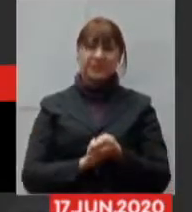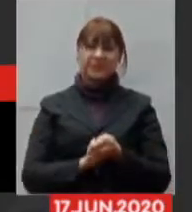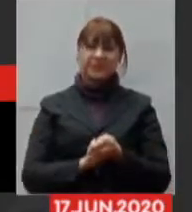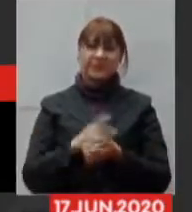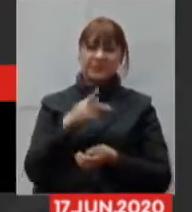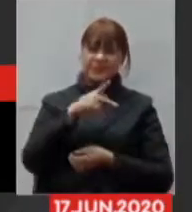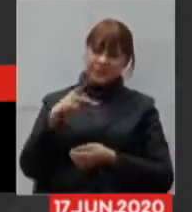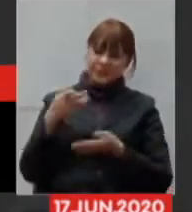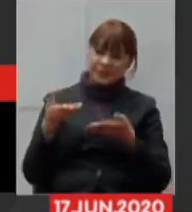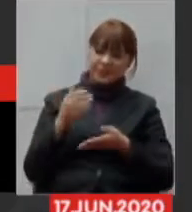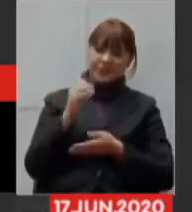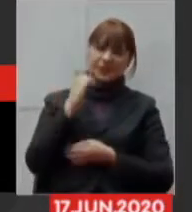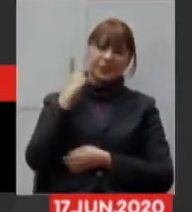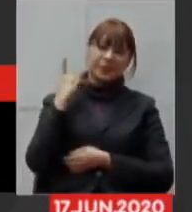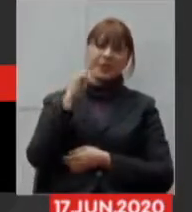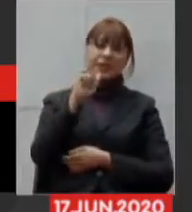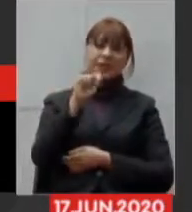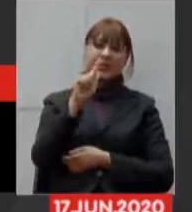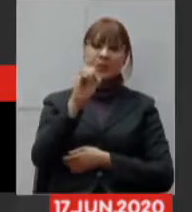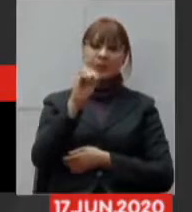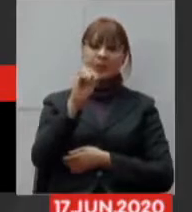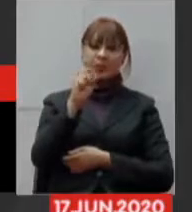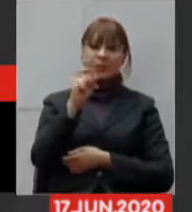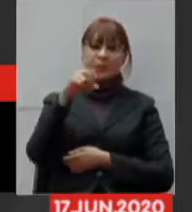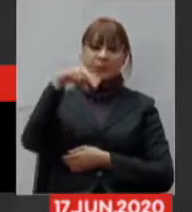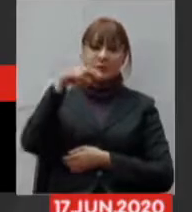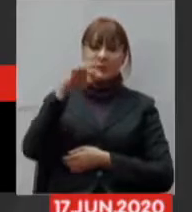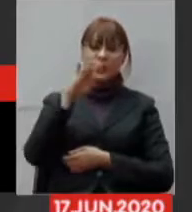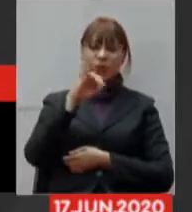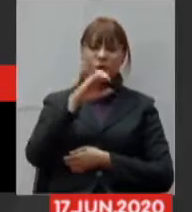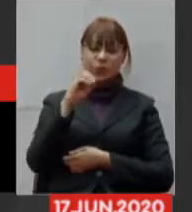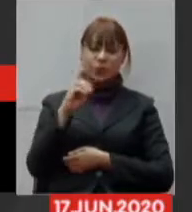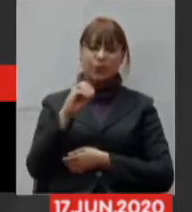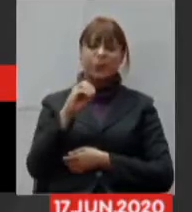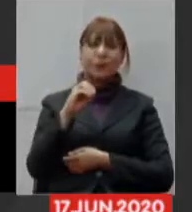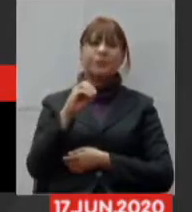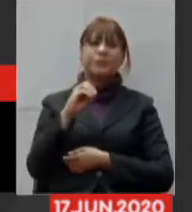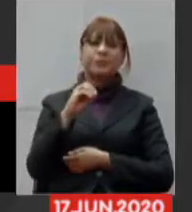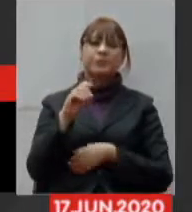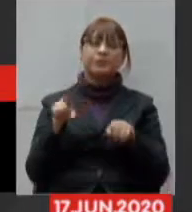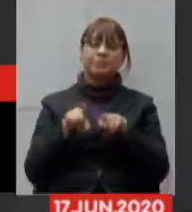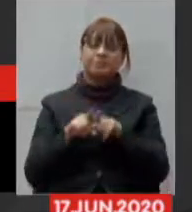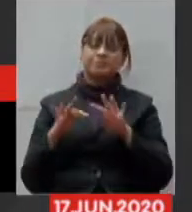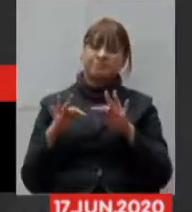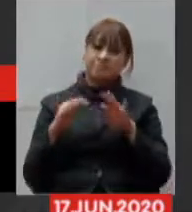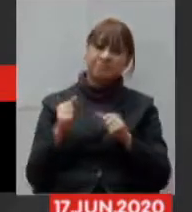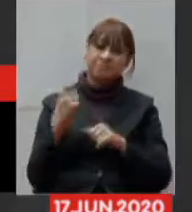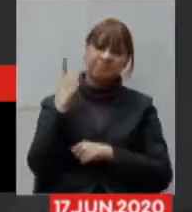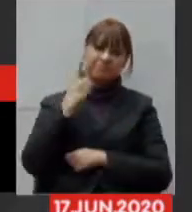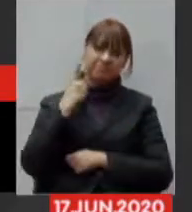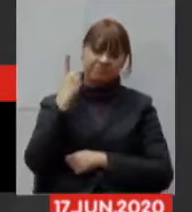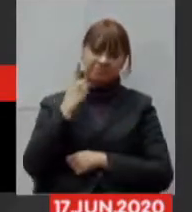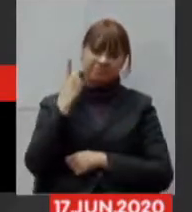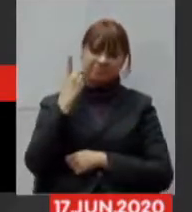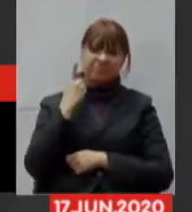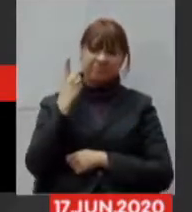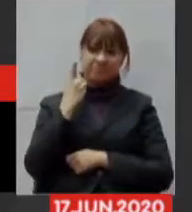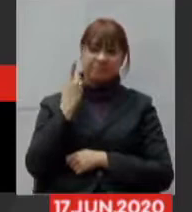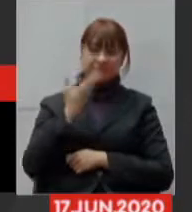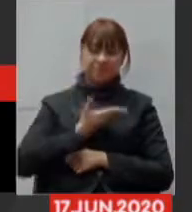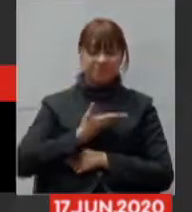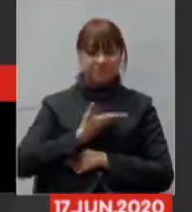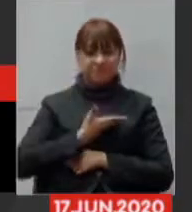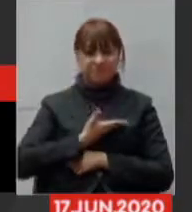dessa Casa Legislativa, e a todos os deputados e colegas